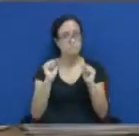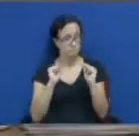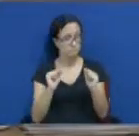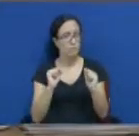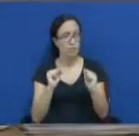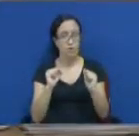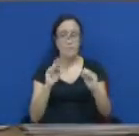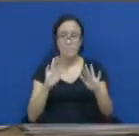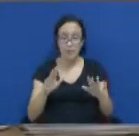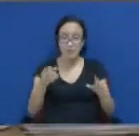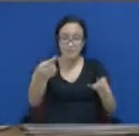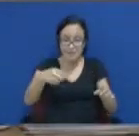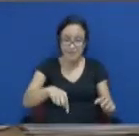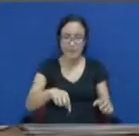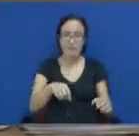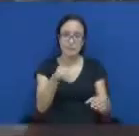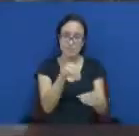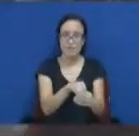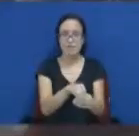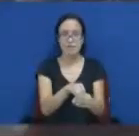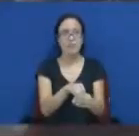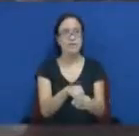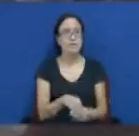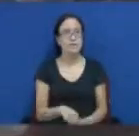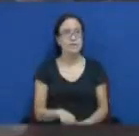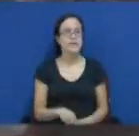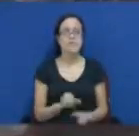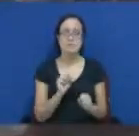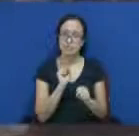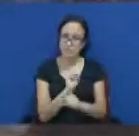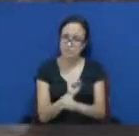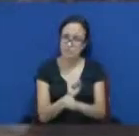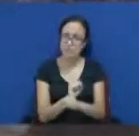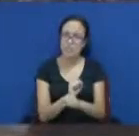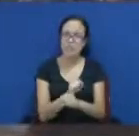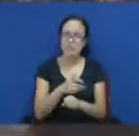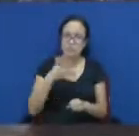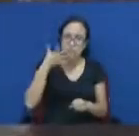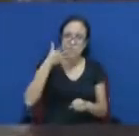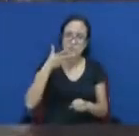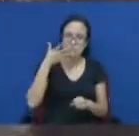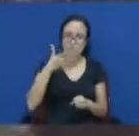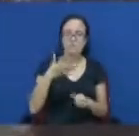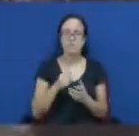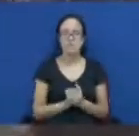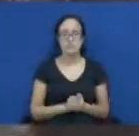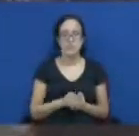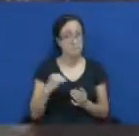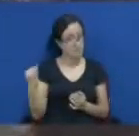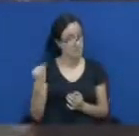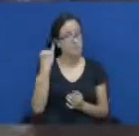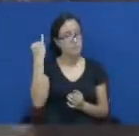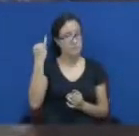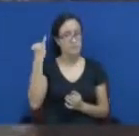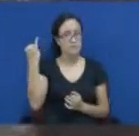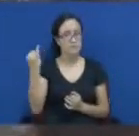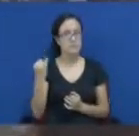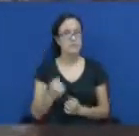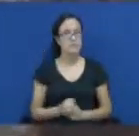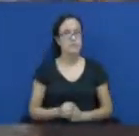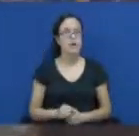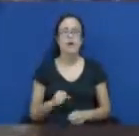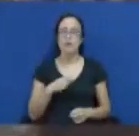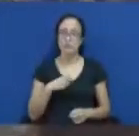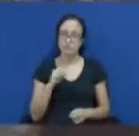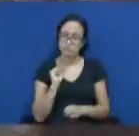eu peço para que acompanhem com atenção o pronunciamento, que também é bastante importante. Então, antes de dar a palavra para o José Oliveira, eu vou esperar as pessoas